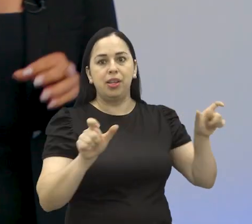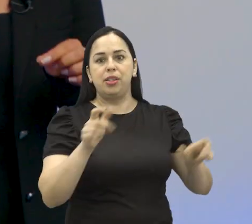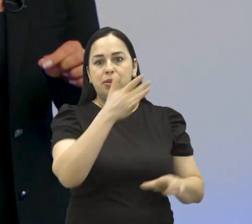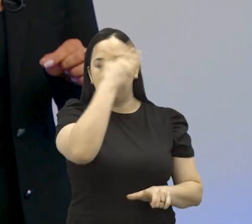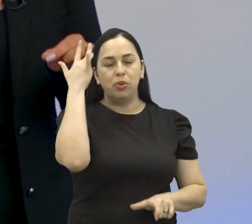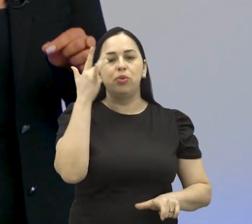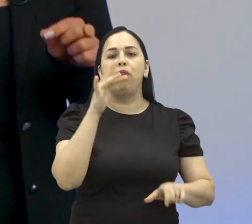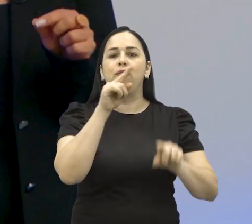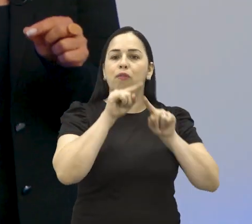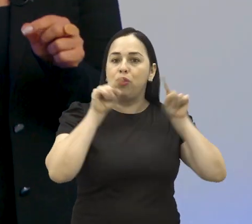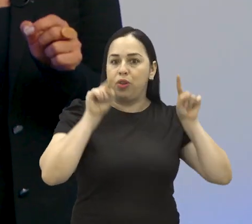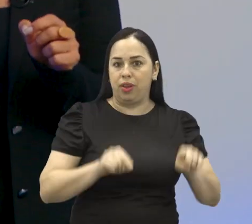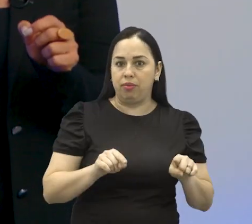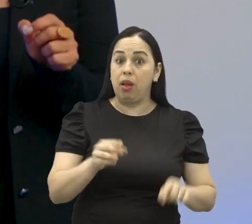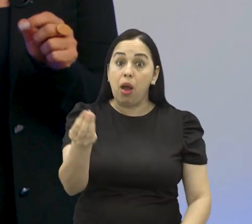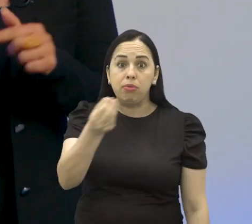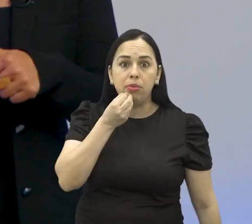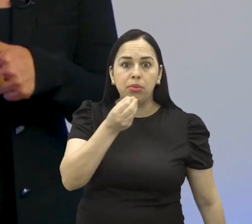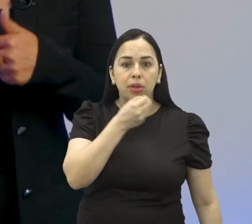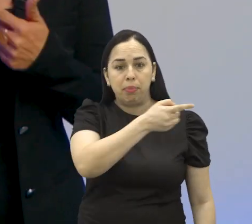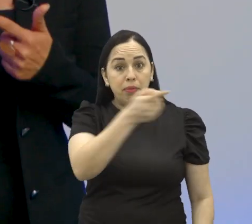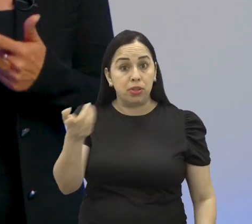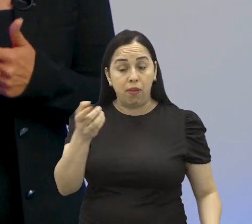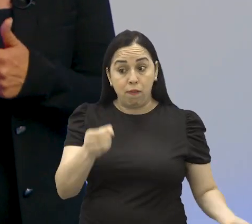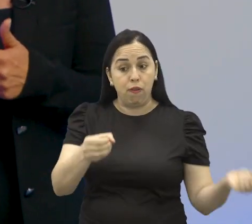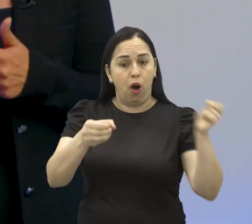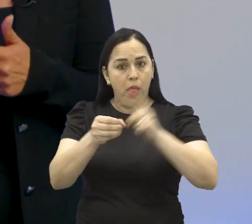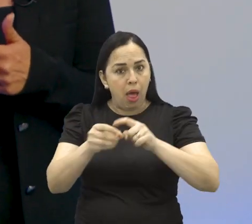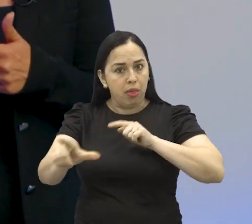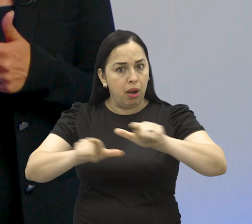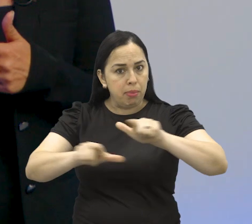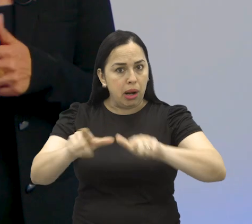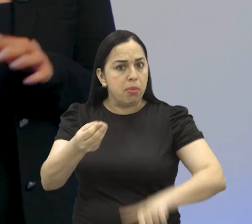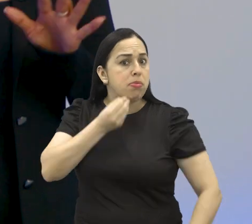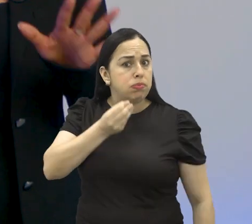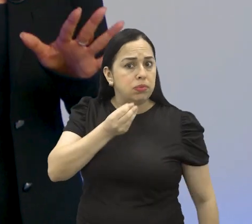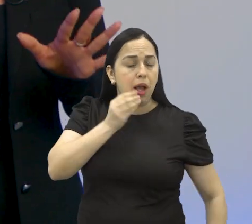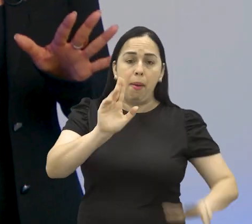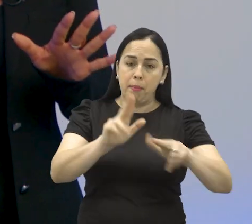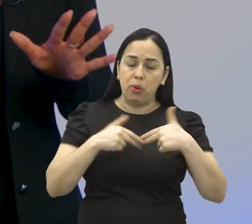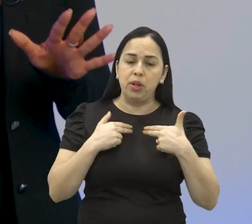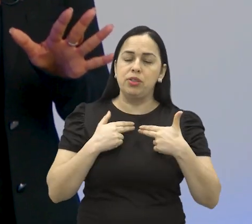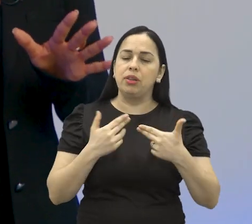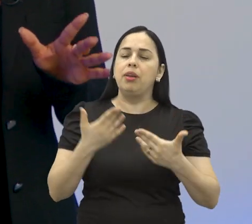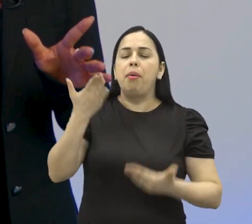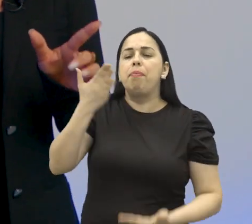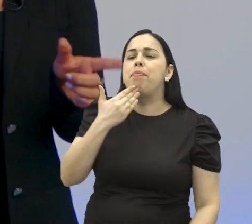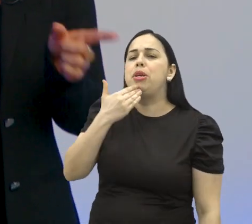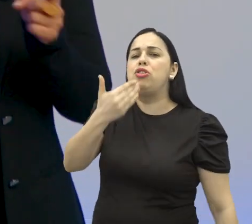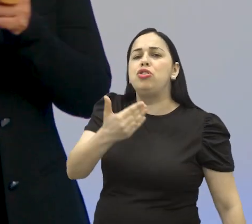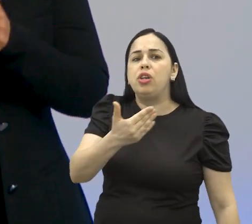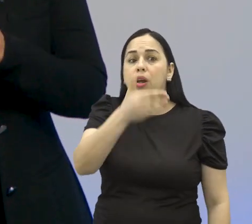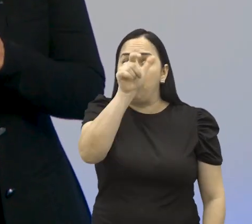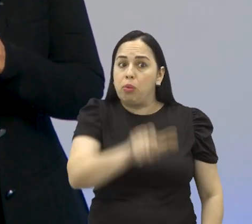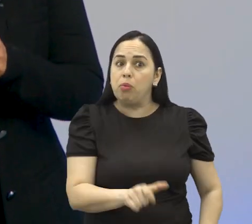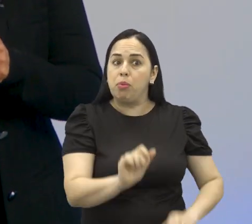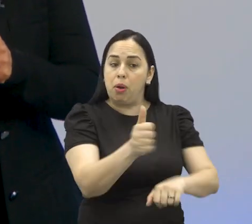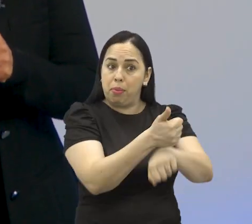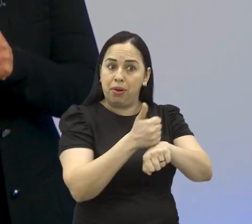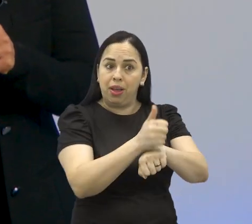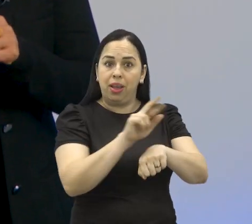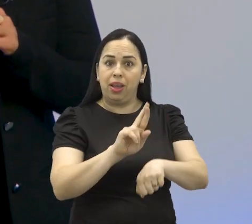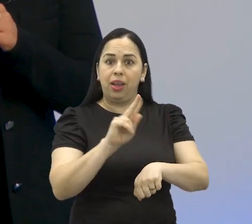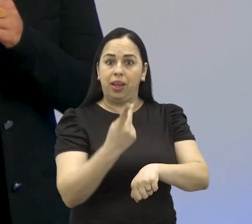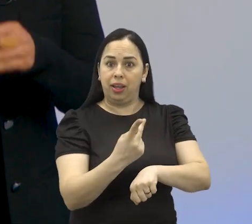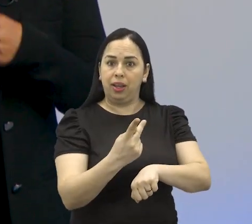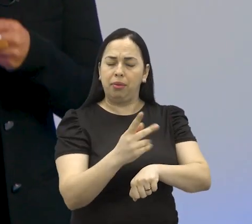E essa pode ser uma oportunidade para retornar ao mercado de trabalho. Por isso, a gente pediu a ajuda de uma profissional de RH